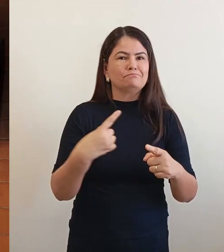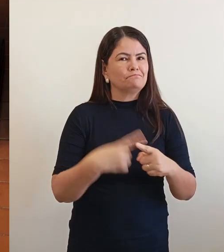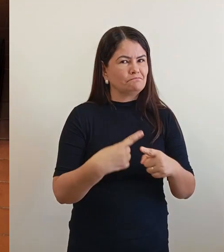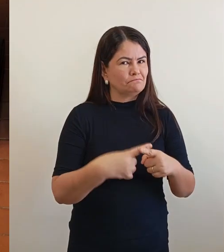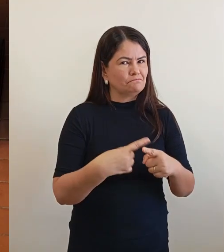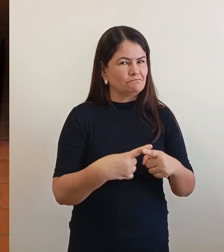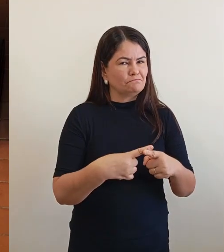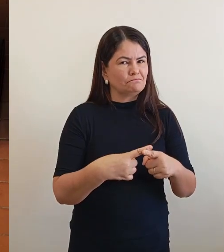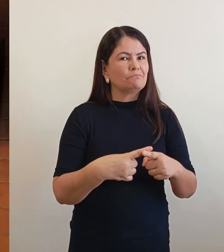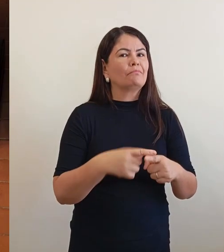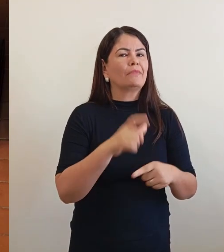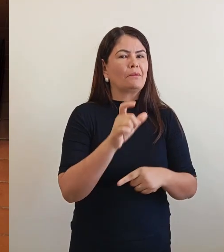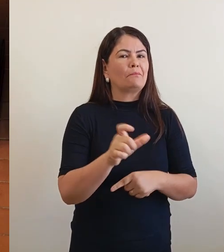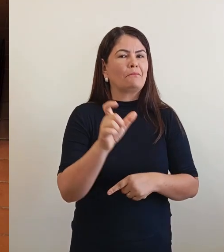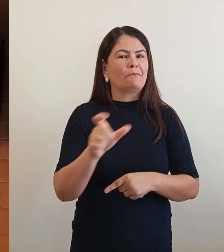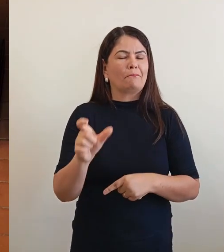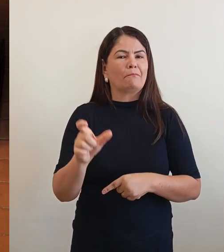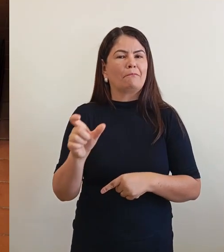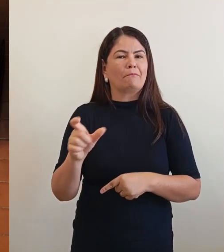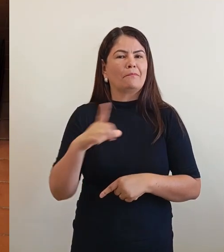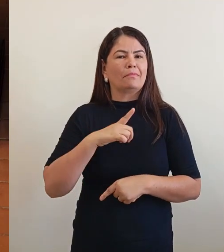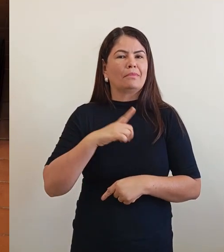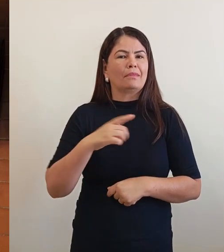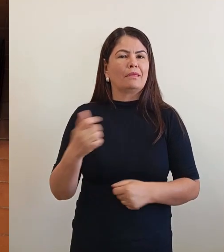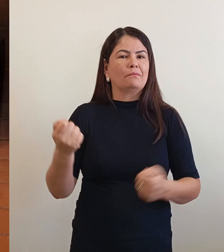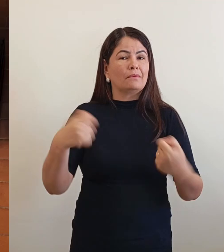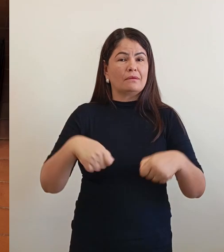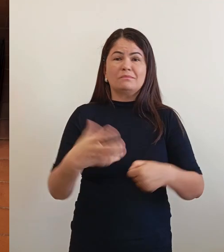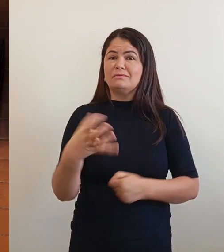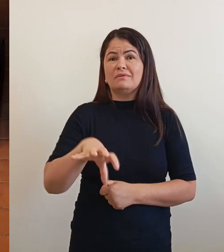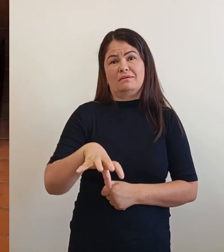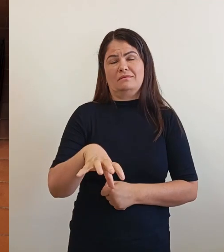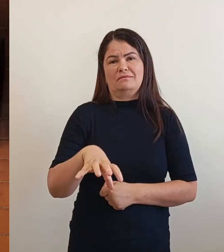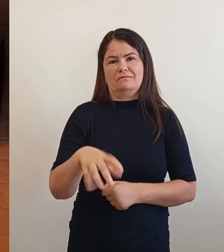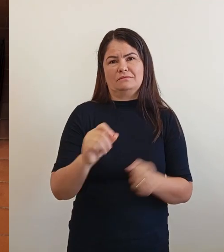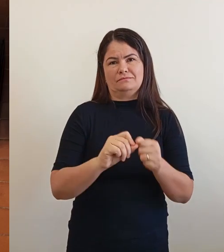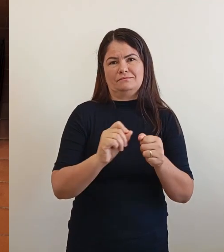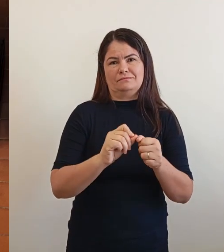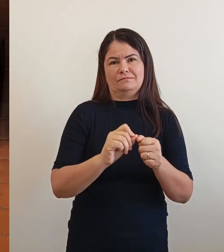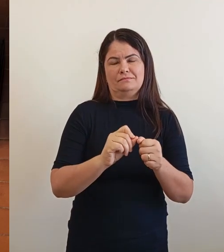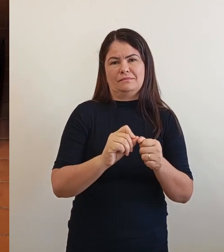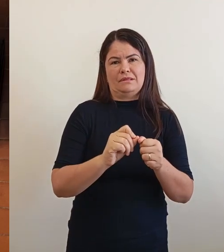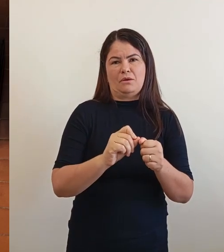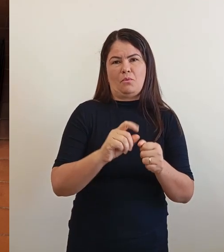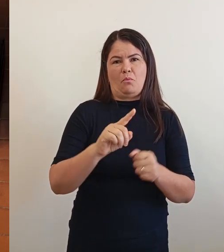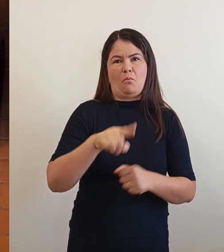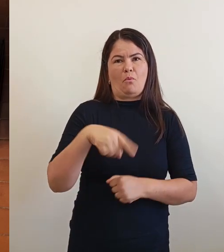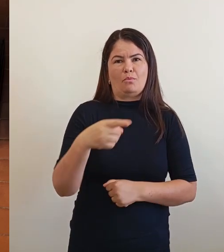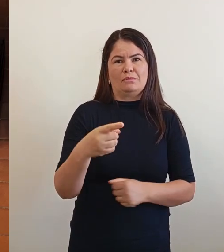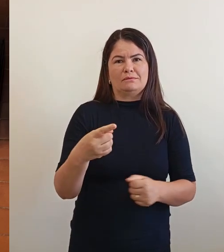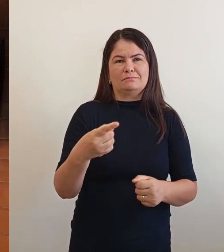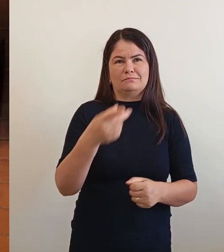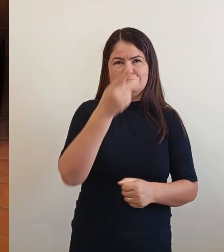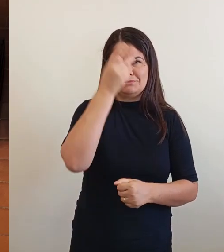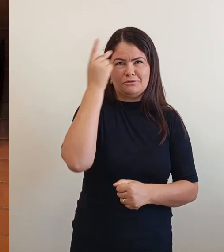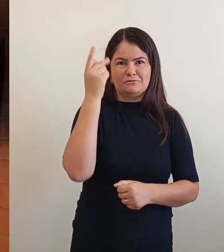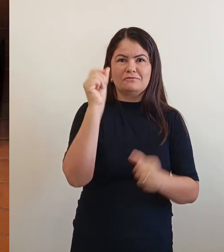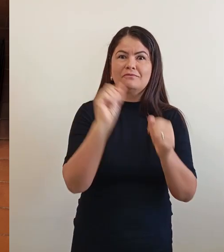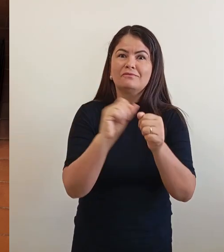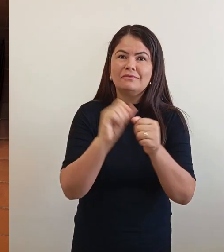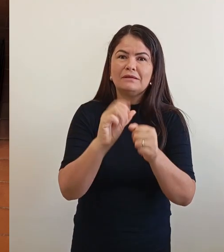Outras pessoas chegam fazendo com amor, com dedicação. E é isso que os nossos